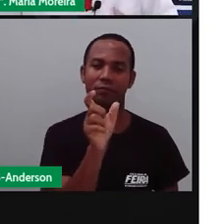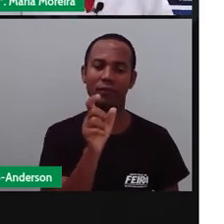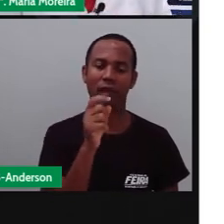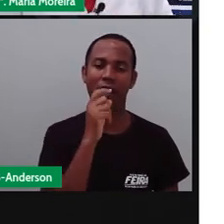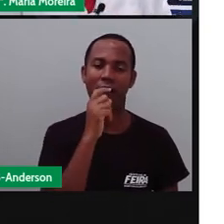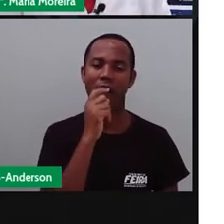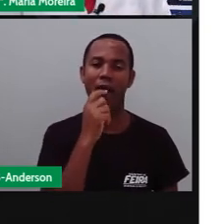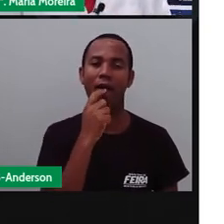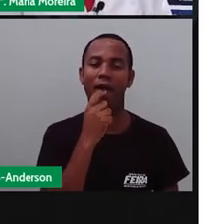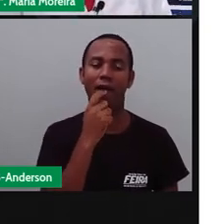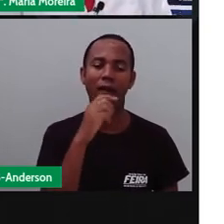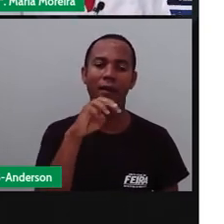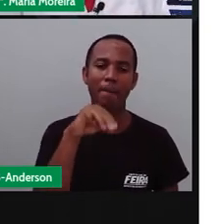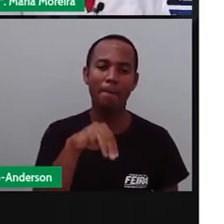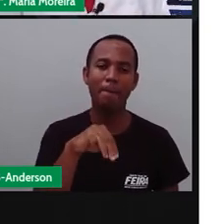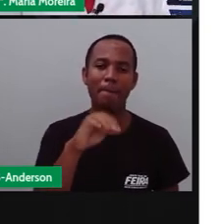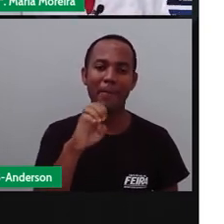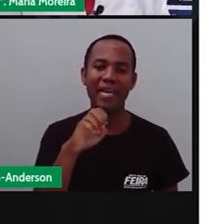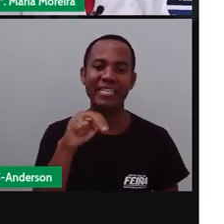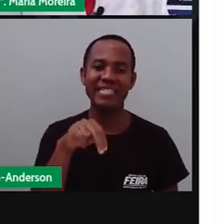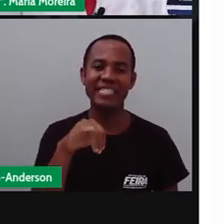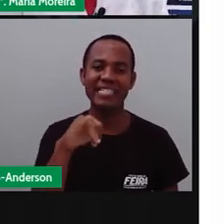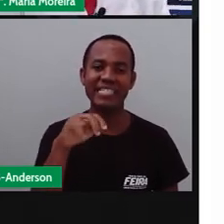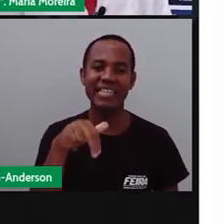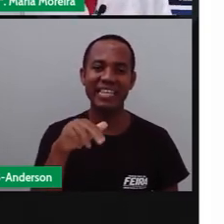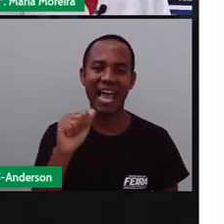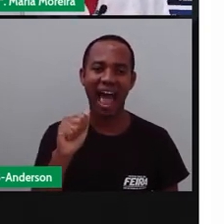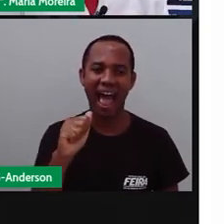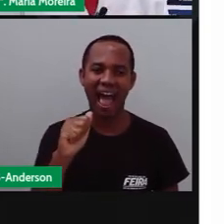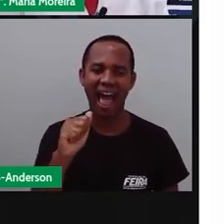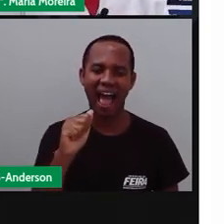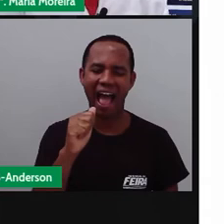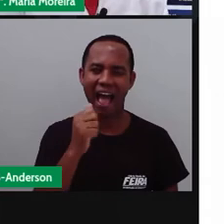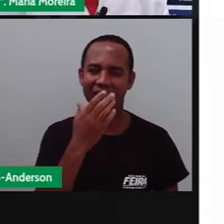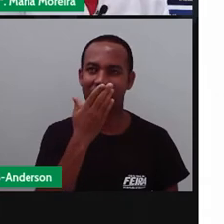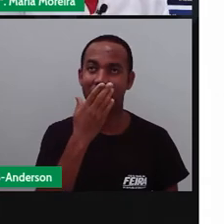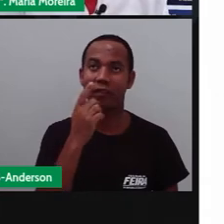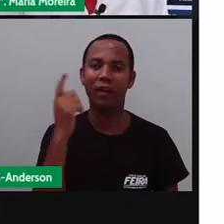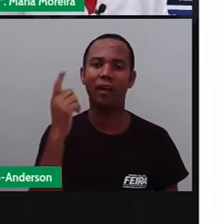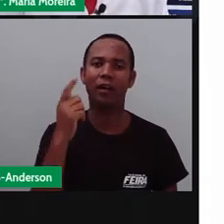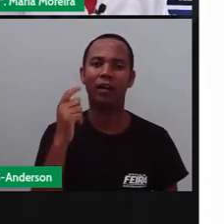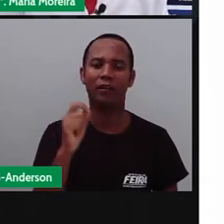simulo esse grito, será o quê? A minha sílaba mais forte.